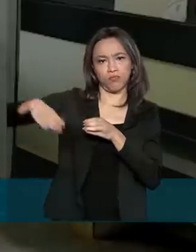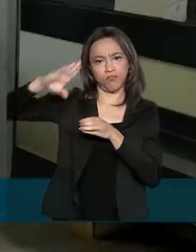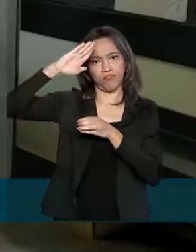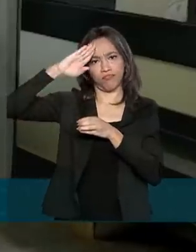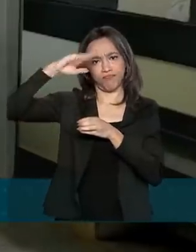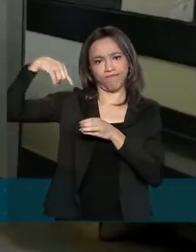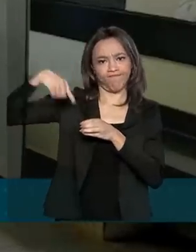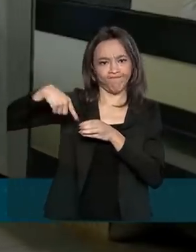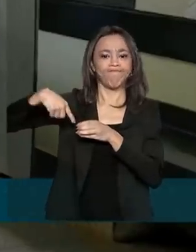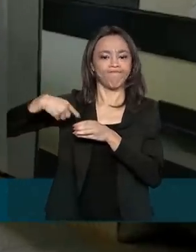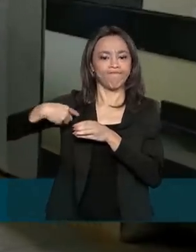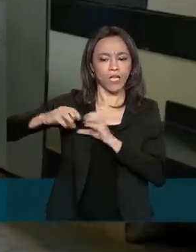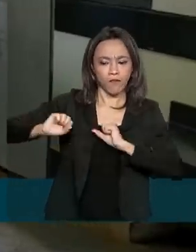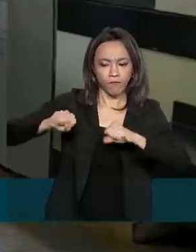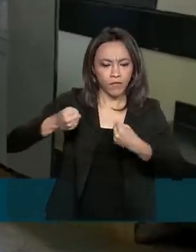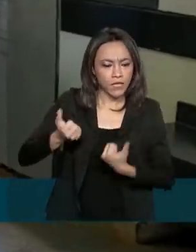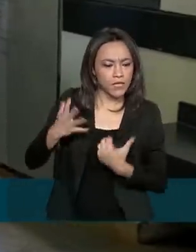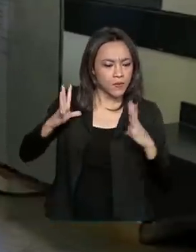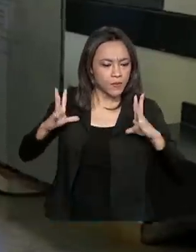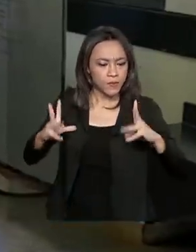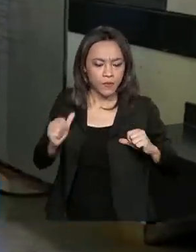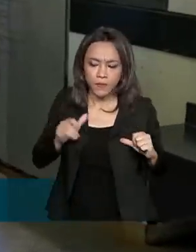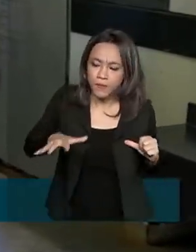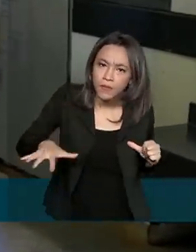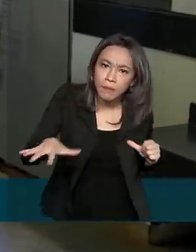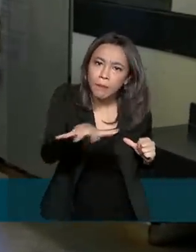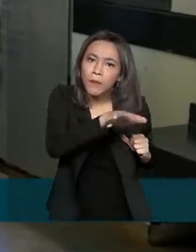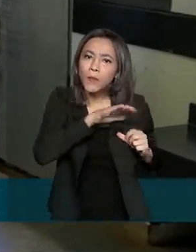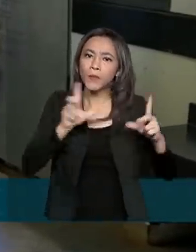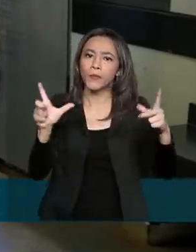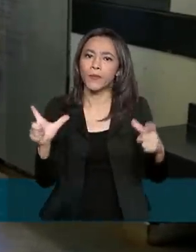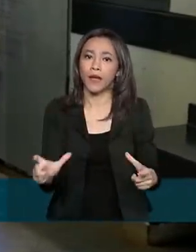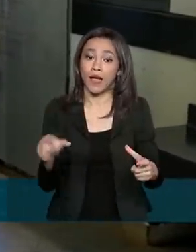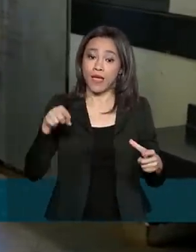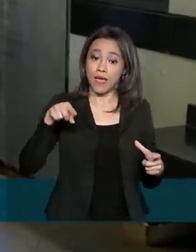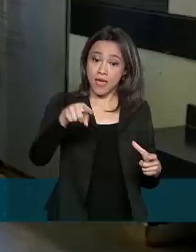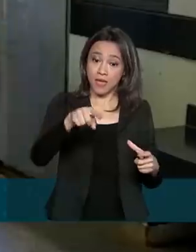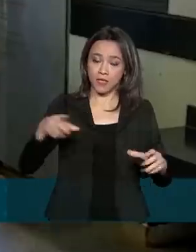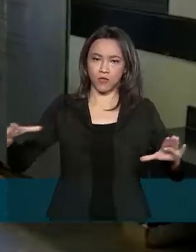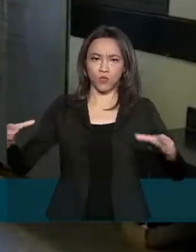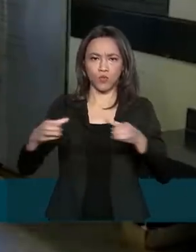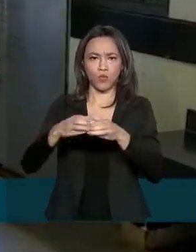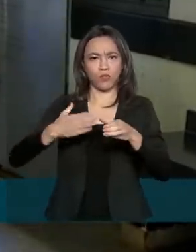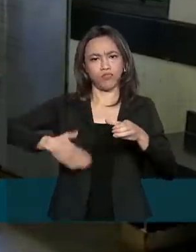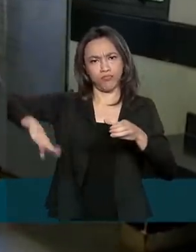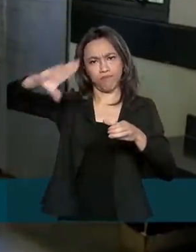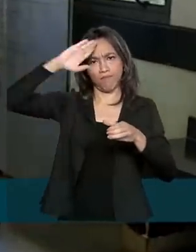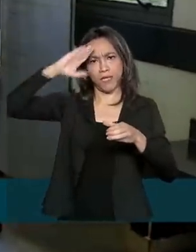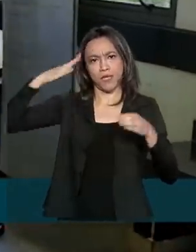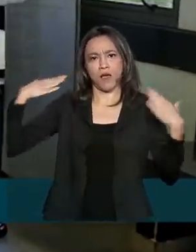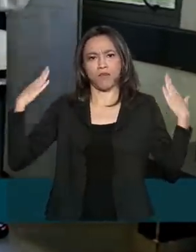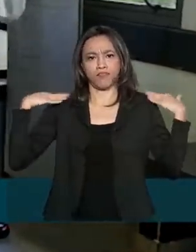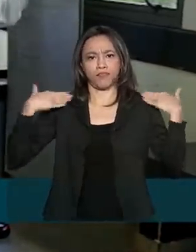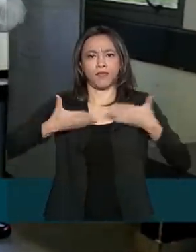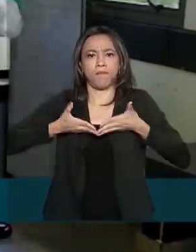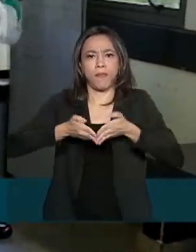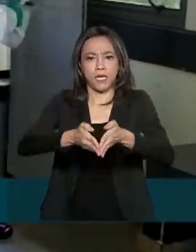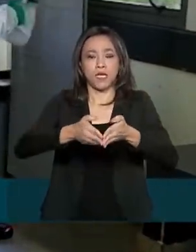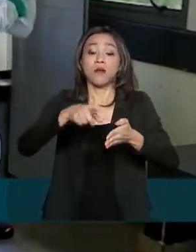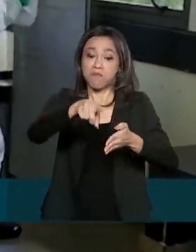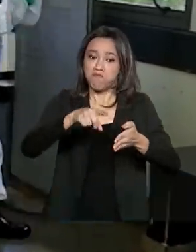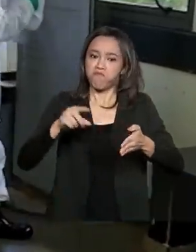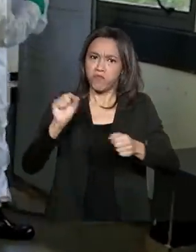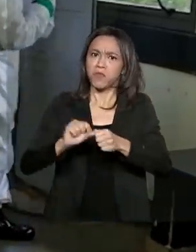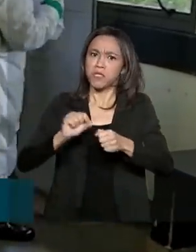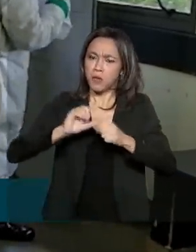reforçou a higienização do local. Desta vez, os militares da Marinha do Brasil fizeram a descontaminação das